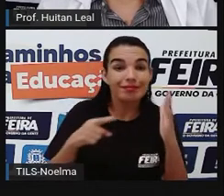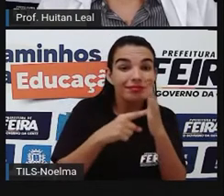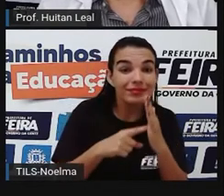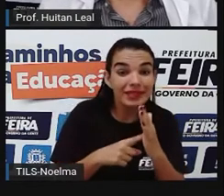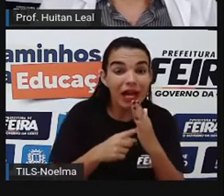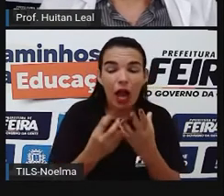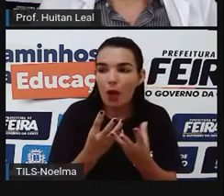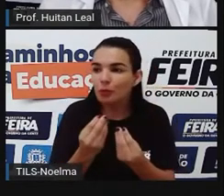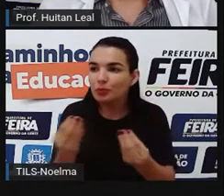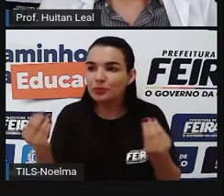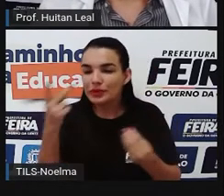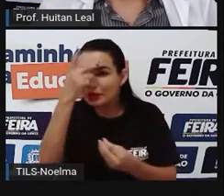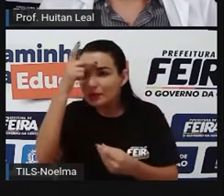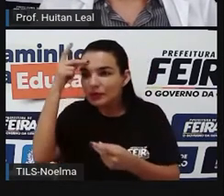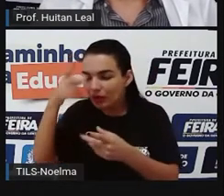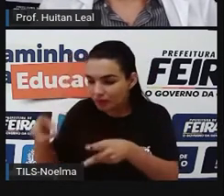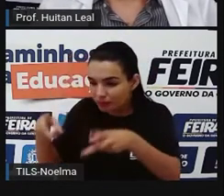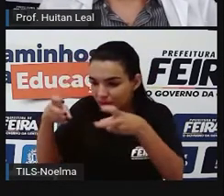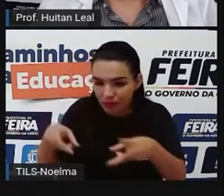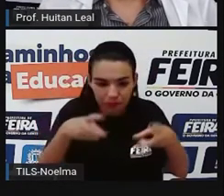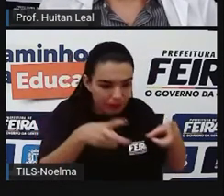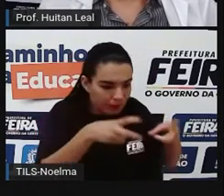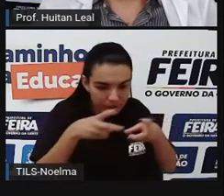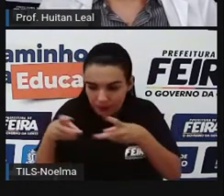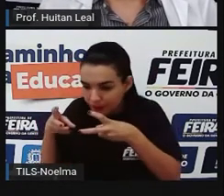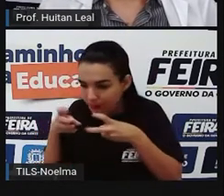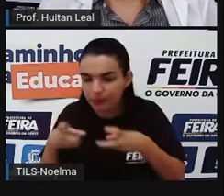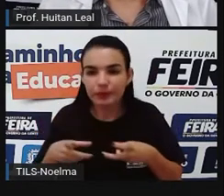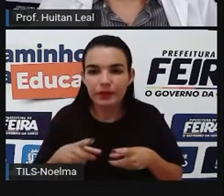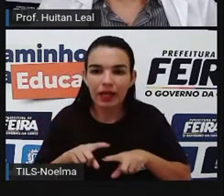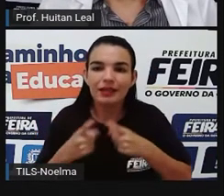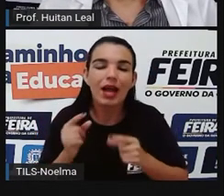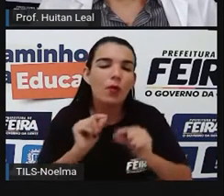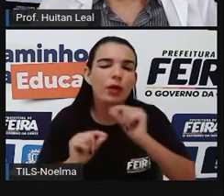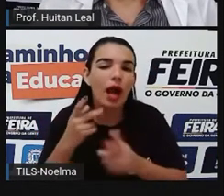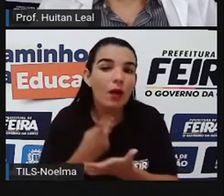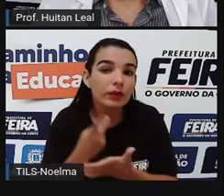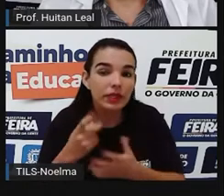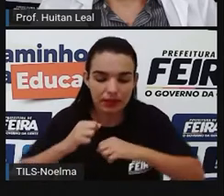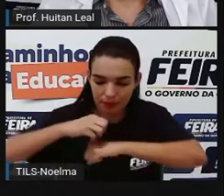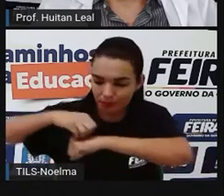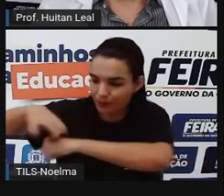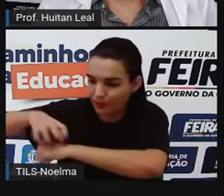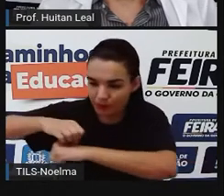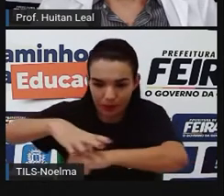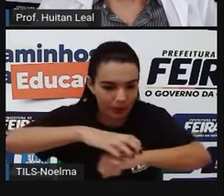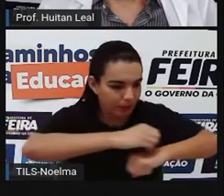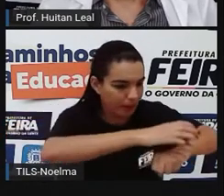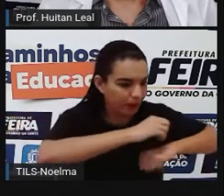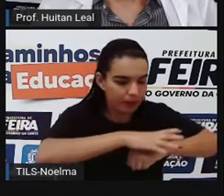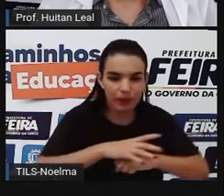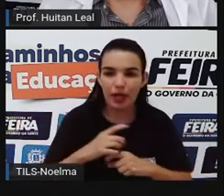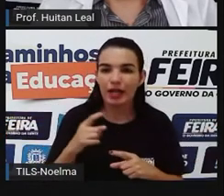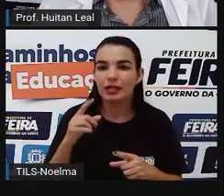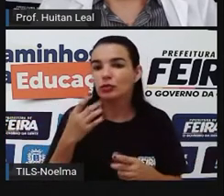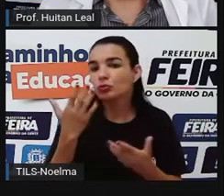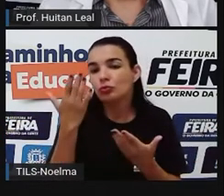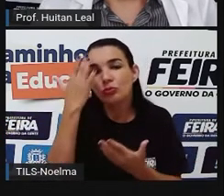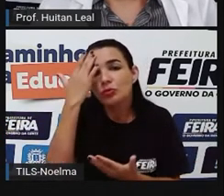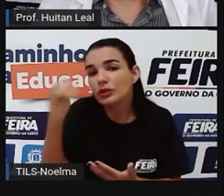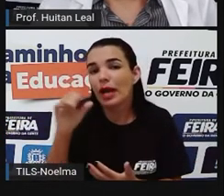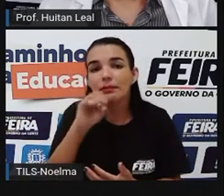Infelizmente, as pessoas passam essas informações sem nem observar se são verdadeiras ou se são falsas.